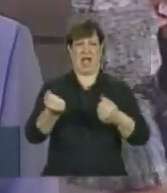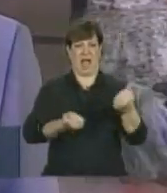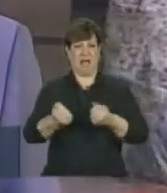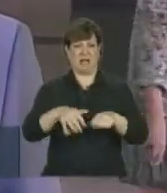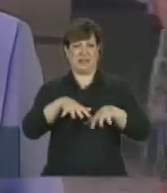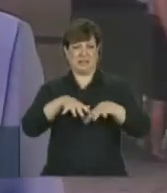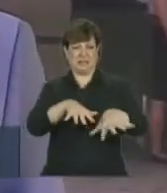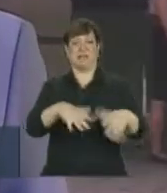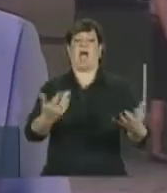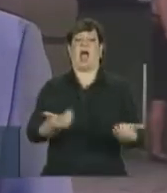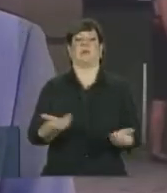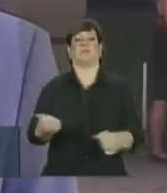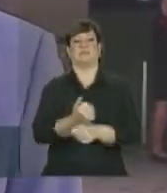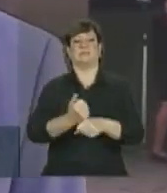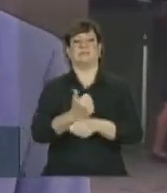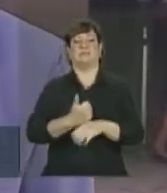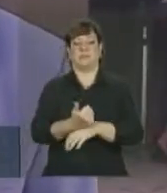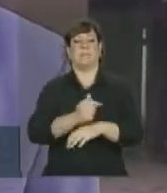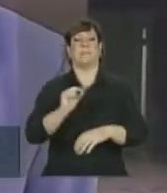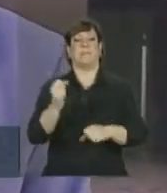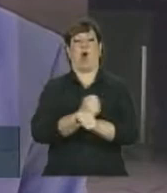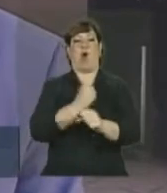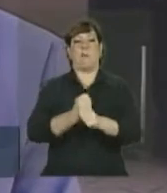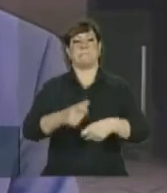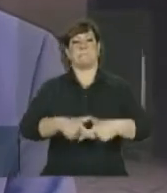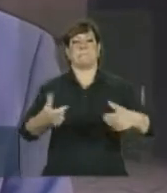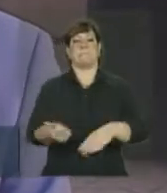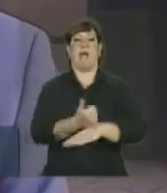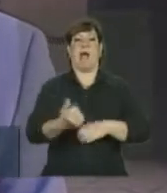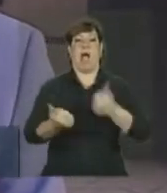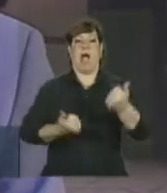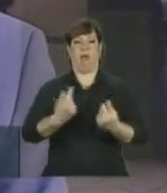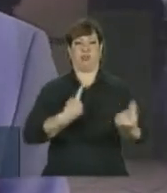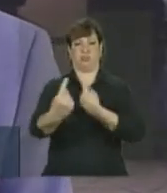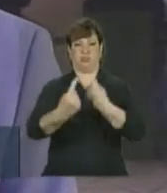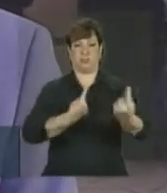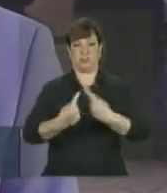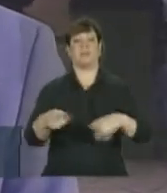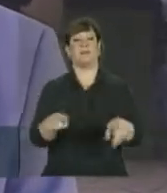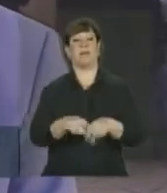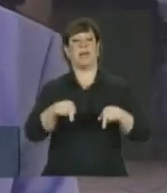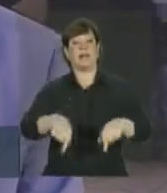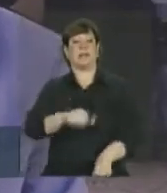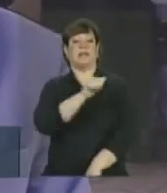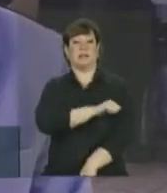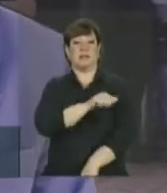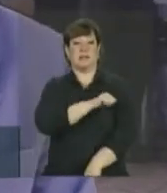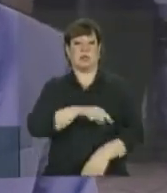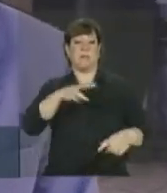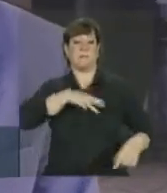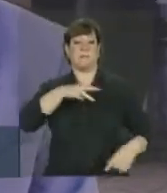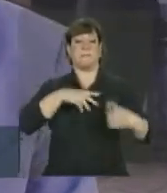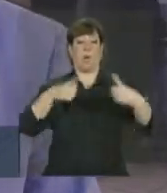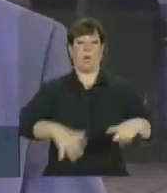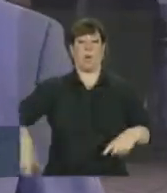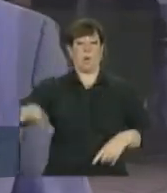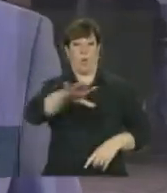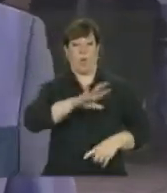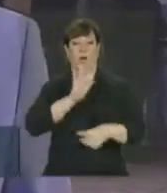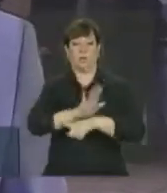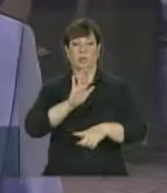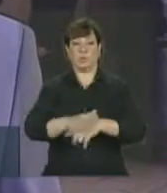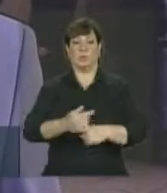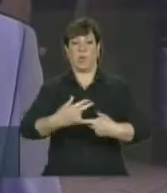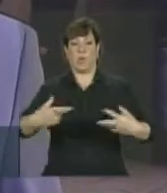Nessa visita, vão ser anunciados também investimentos em mobilidade para a região de Madureira. E para